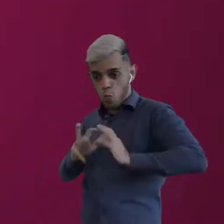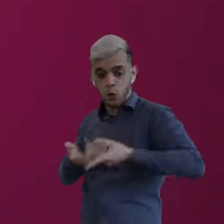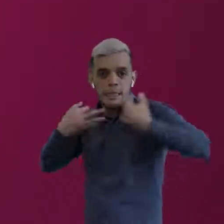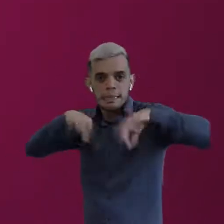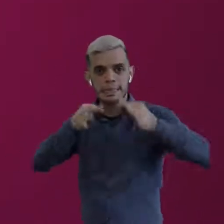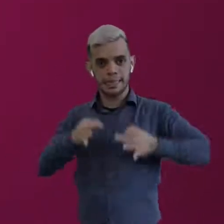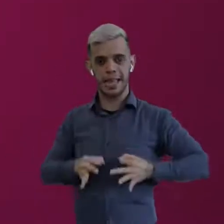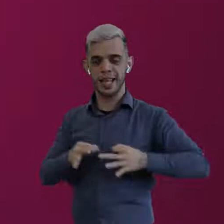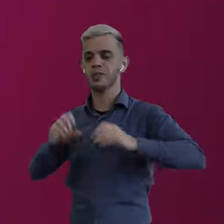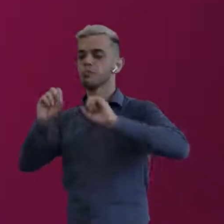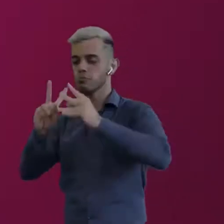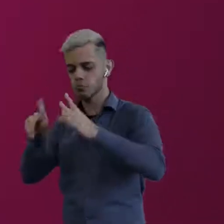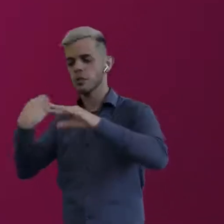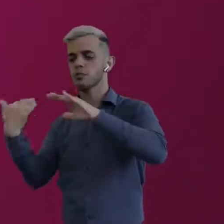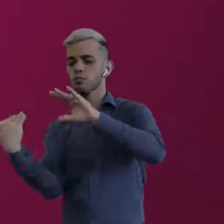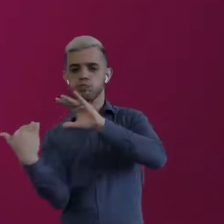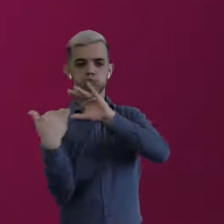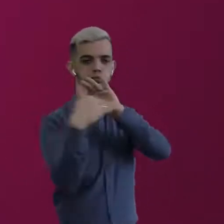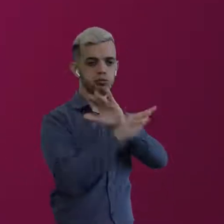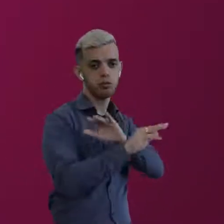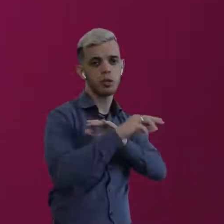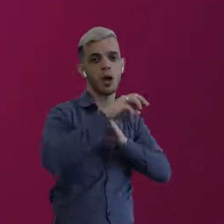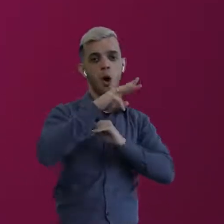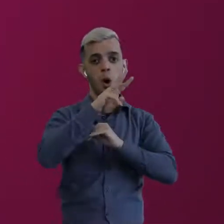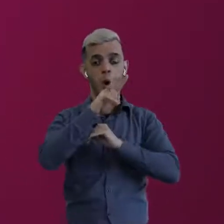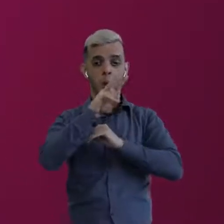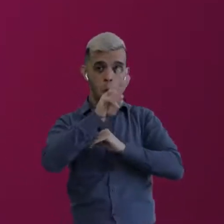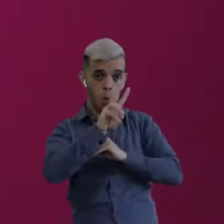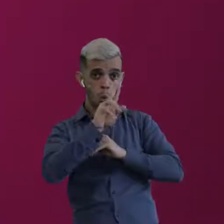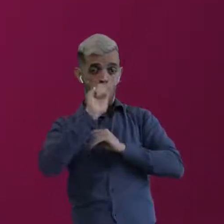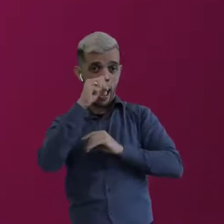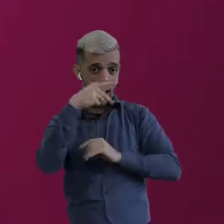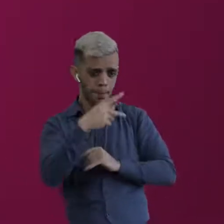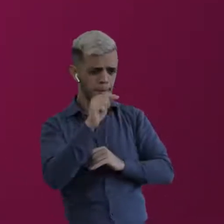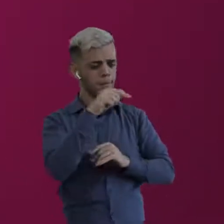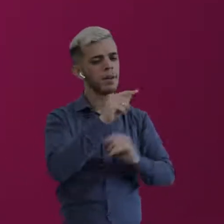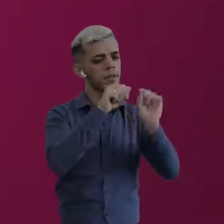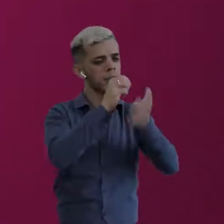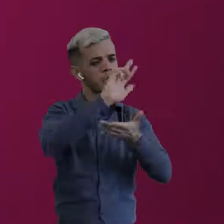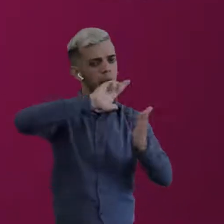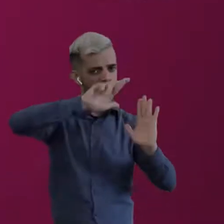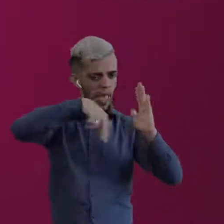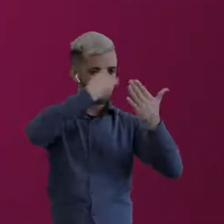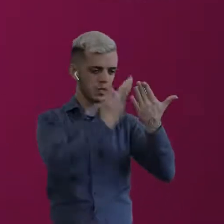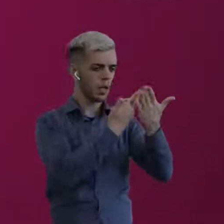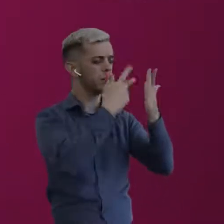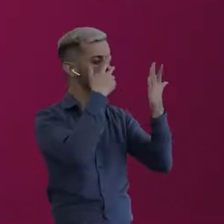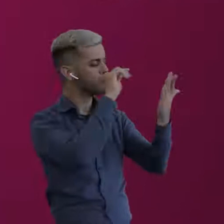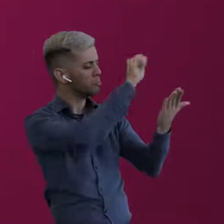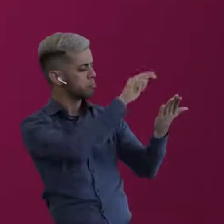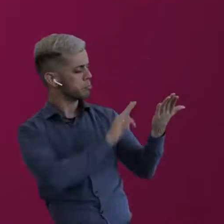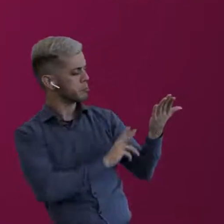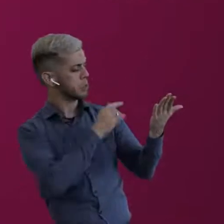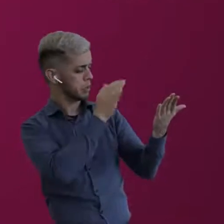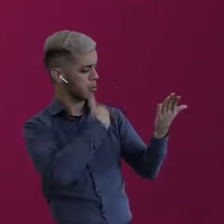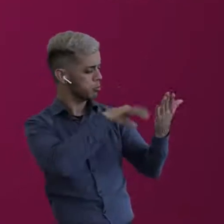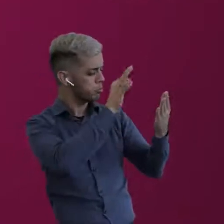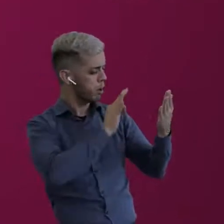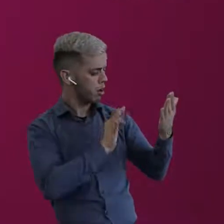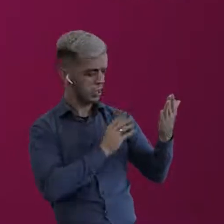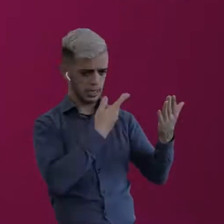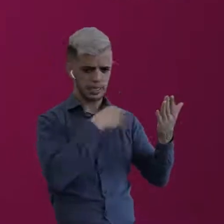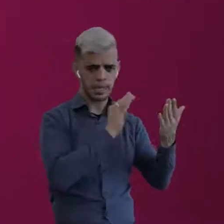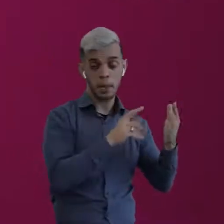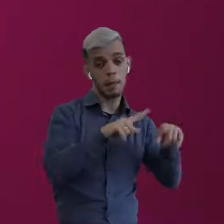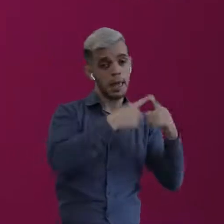tiver tudo certinho, a gente vai encaminhar para a UAP revisar esse projeto e vai pedir em paralelo